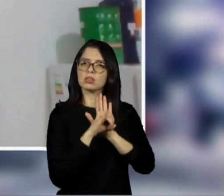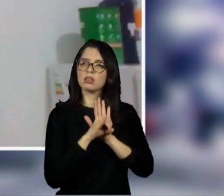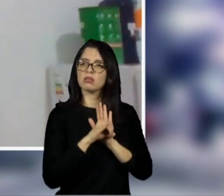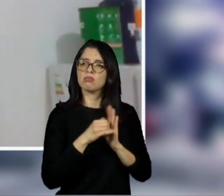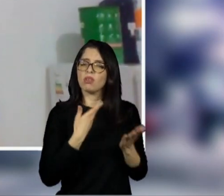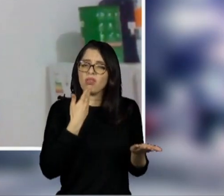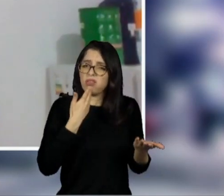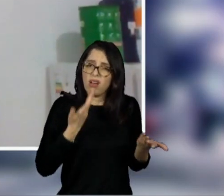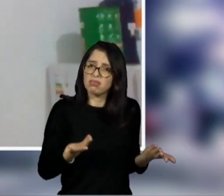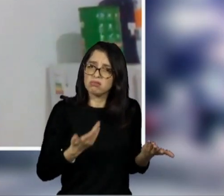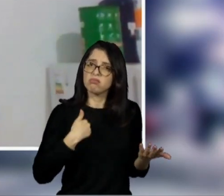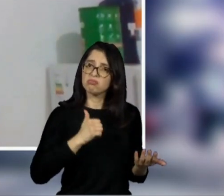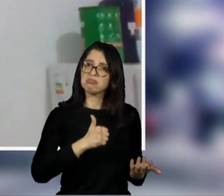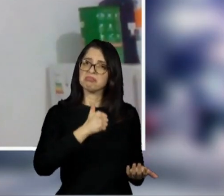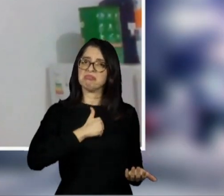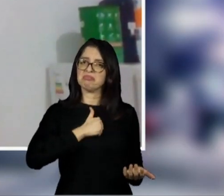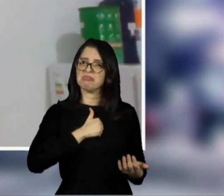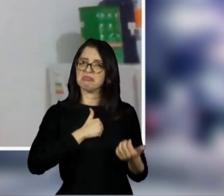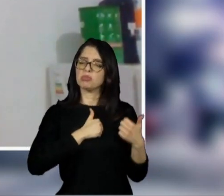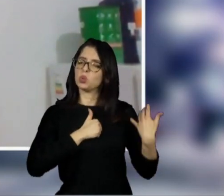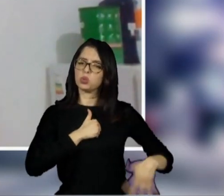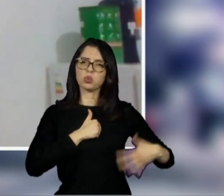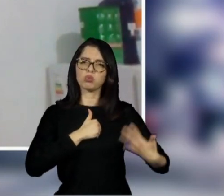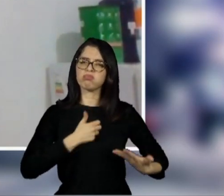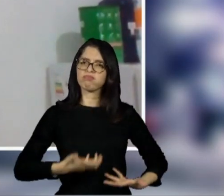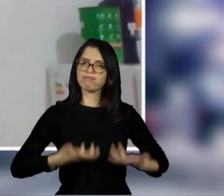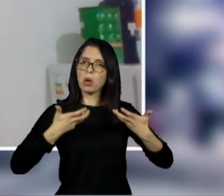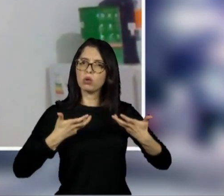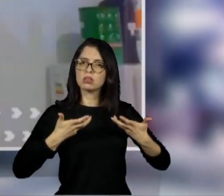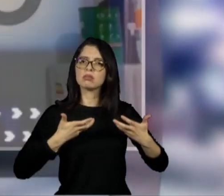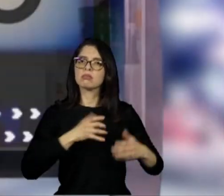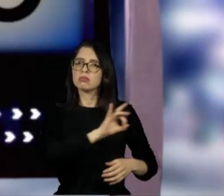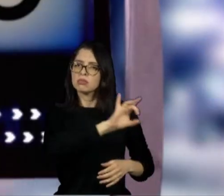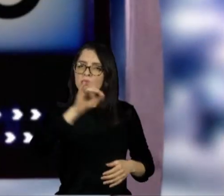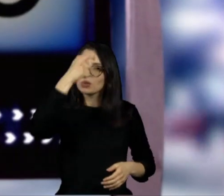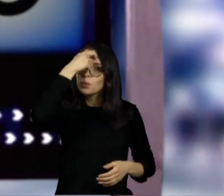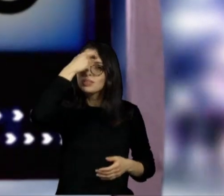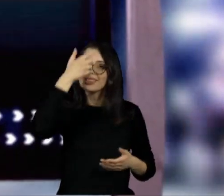autoestima é algo que depende muito da nossa mente.